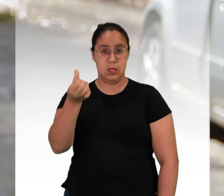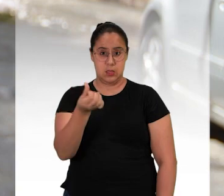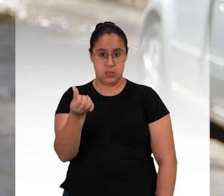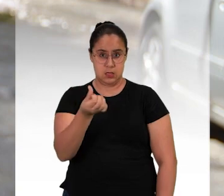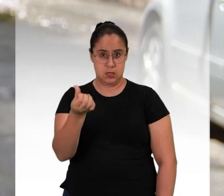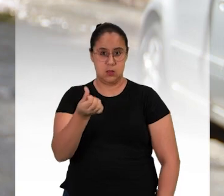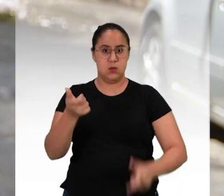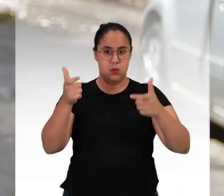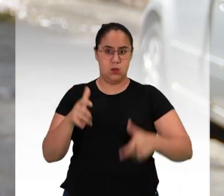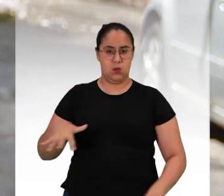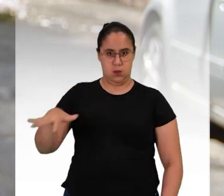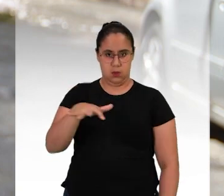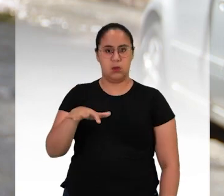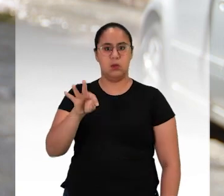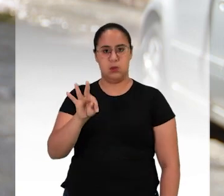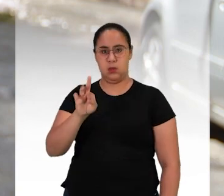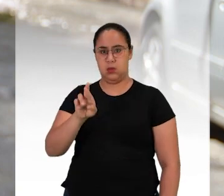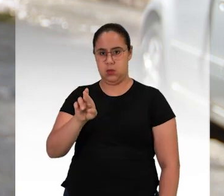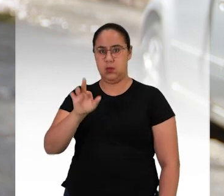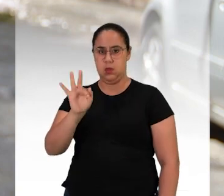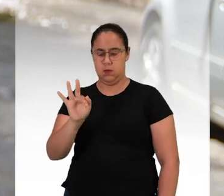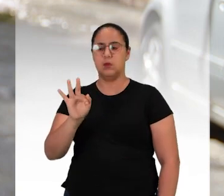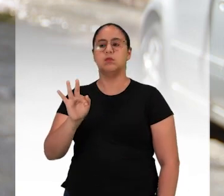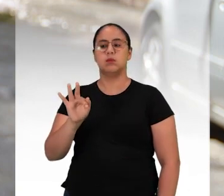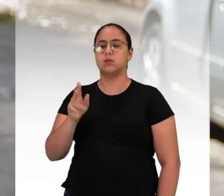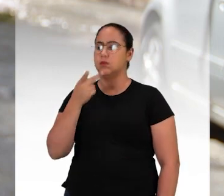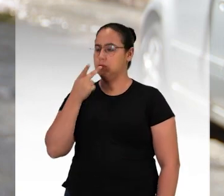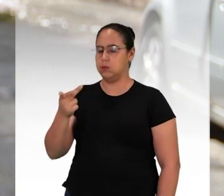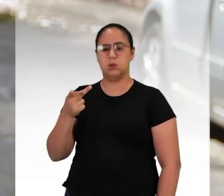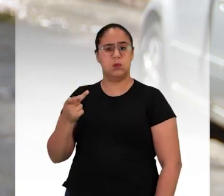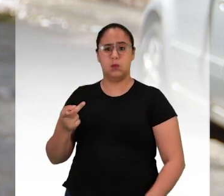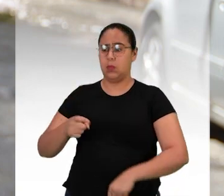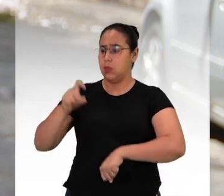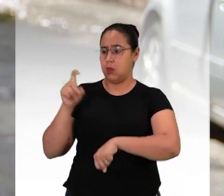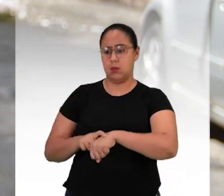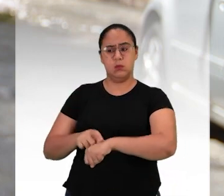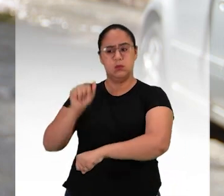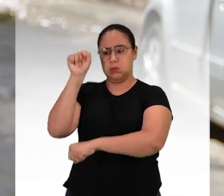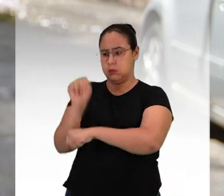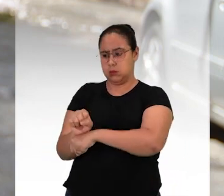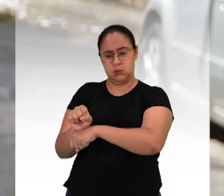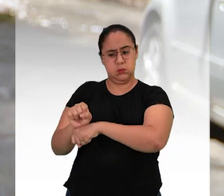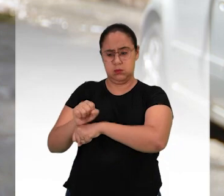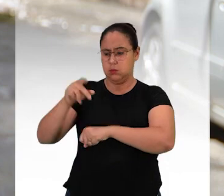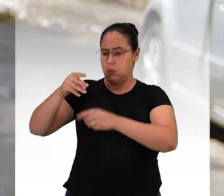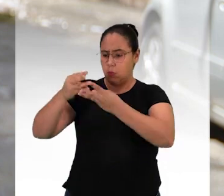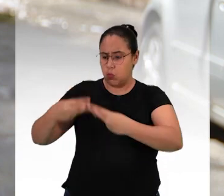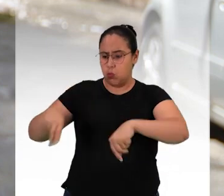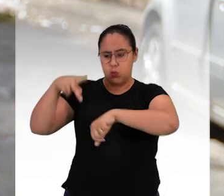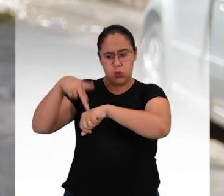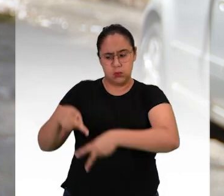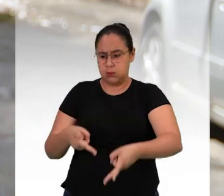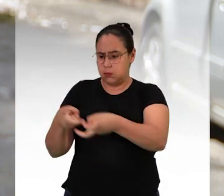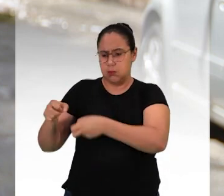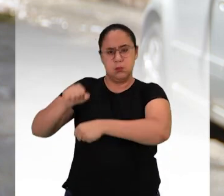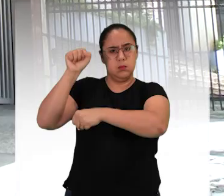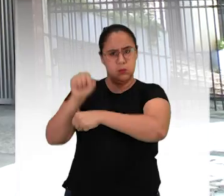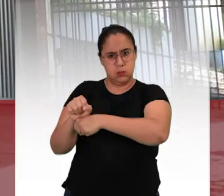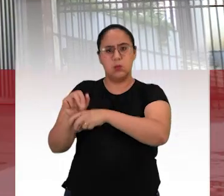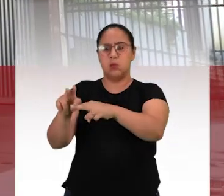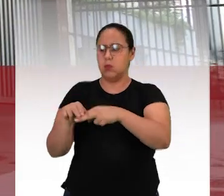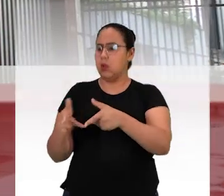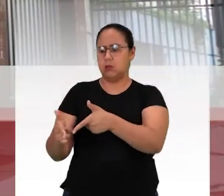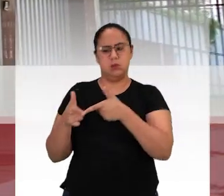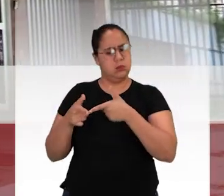Federal da Sexta Região obriga a suspensão imediata de qualquer atividade da mineradora no local.